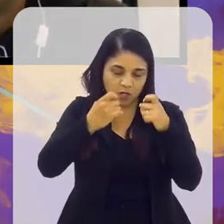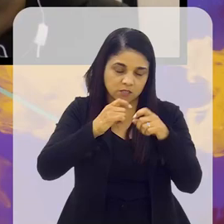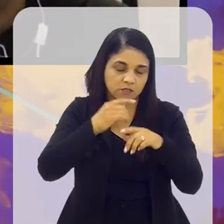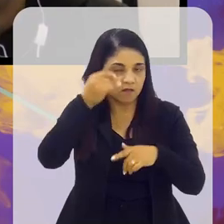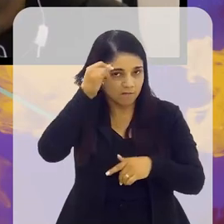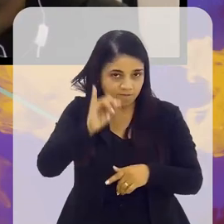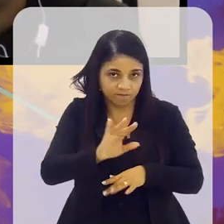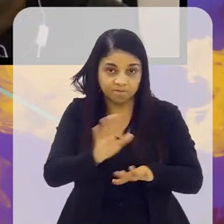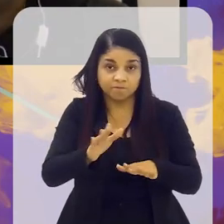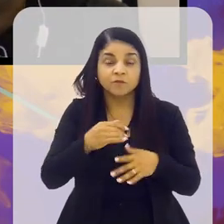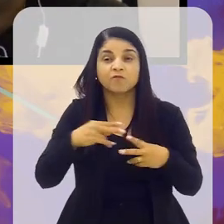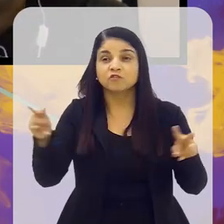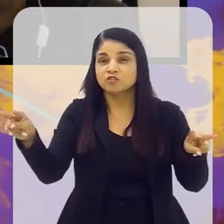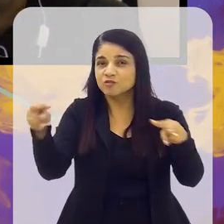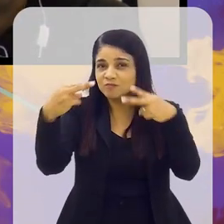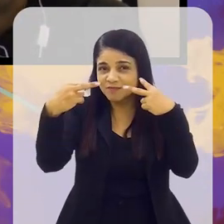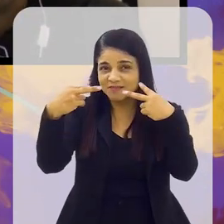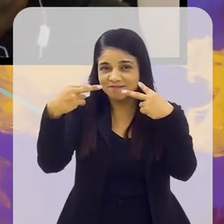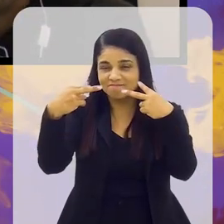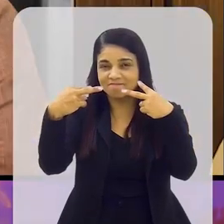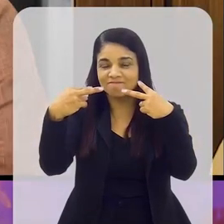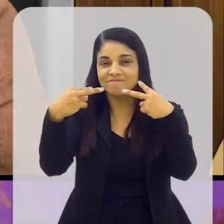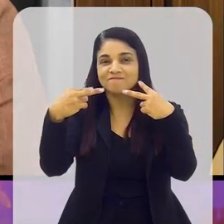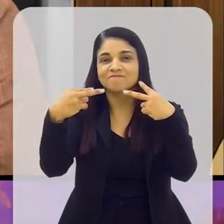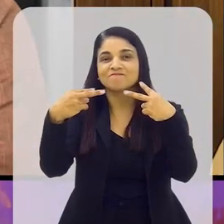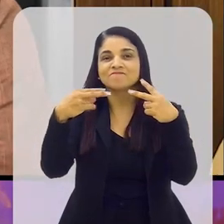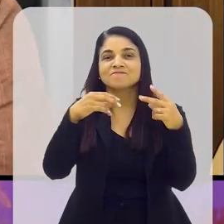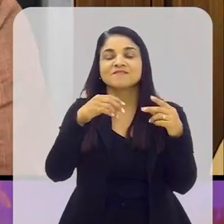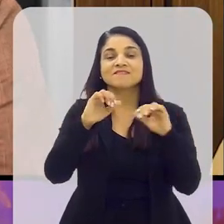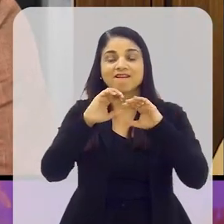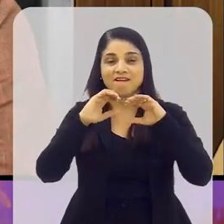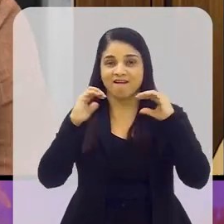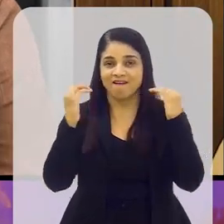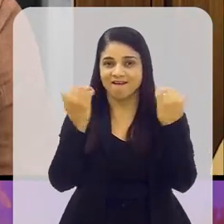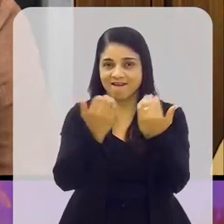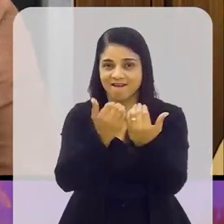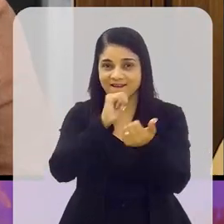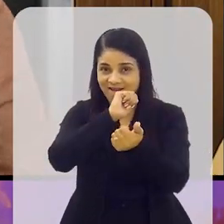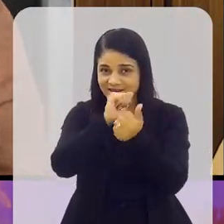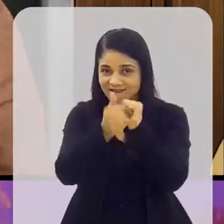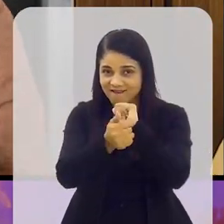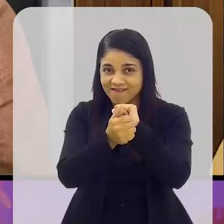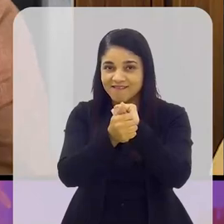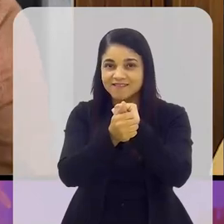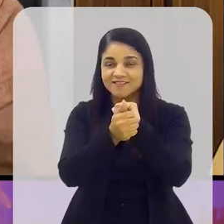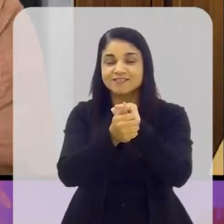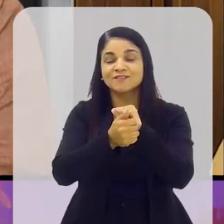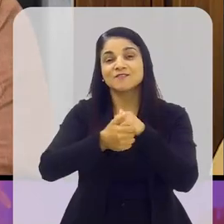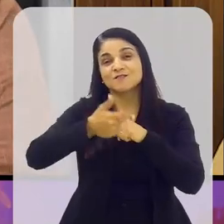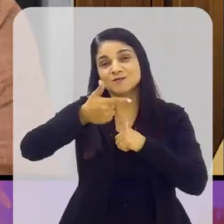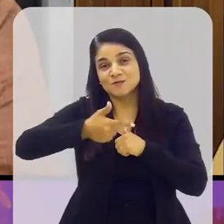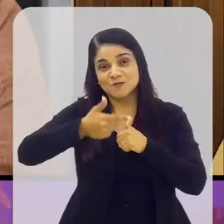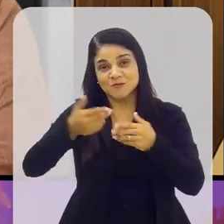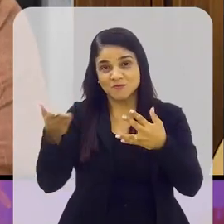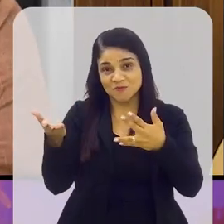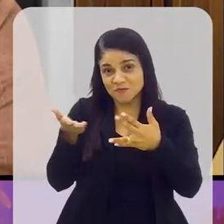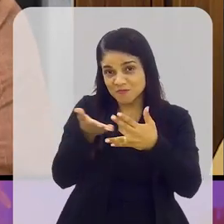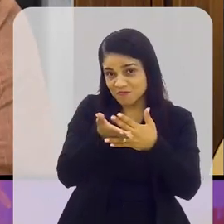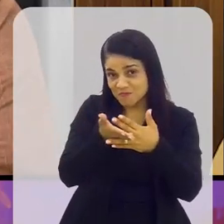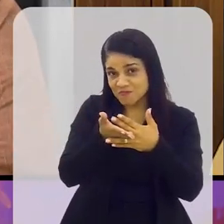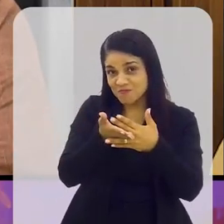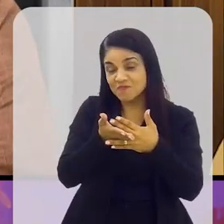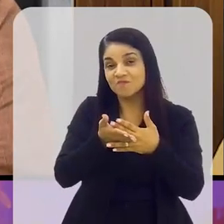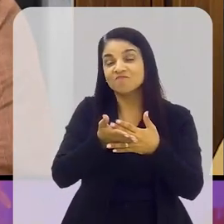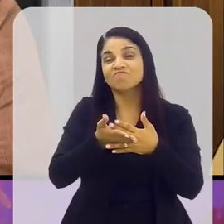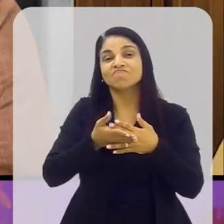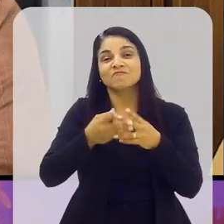estádio. Eu vou chamar a atenção do telespectador aqui do Arena Esportiva, porque na segunda hora a gente vai continuar tratando deste